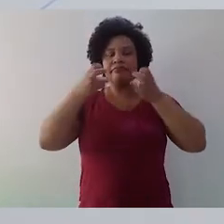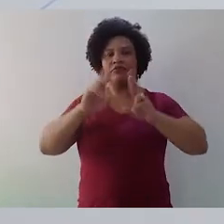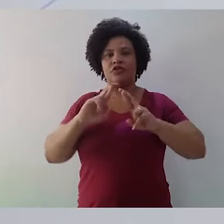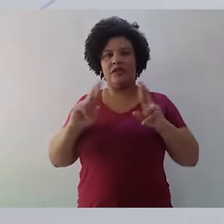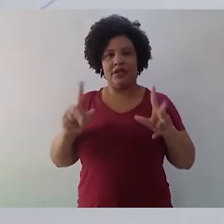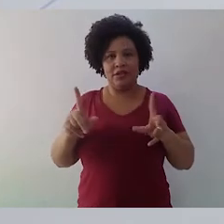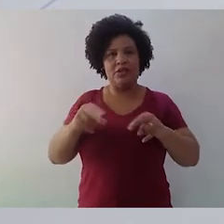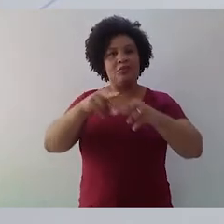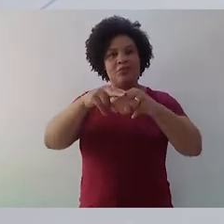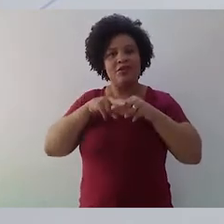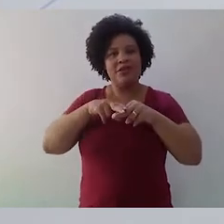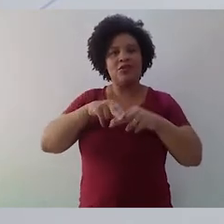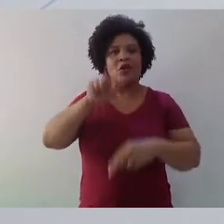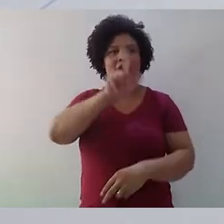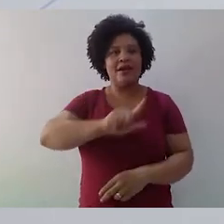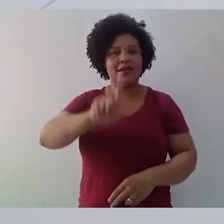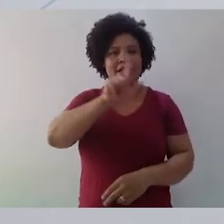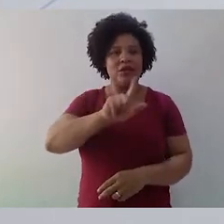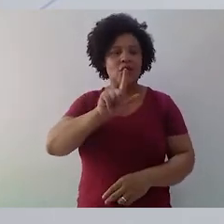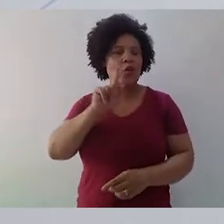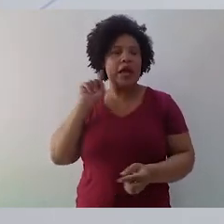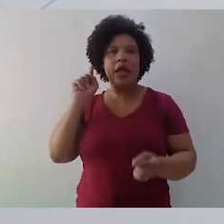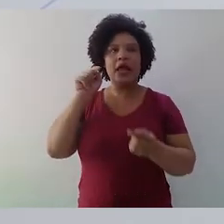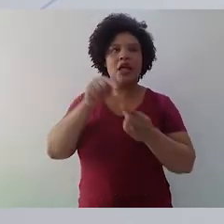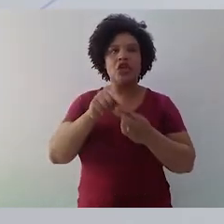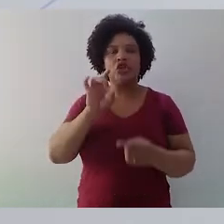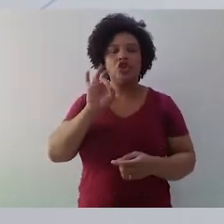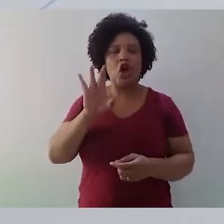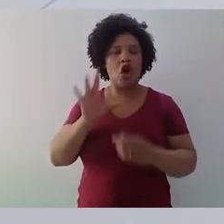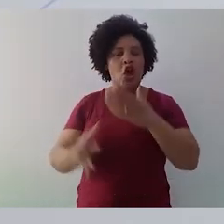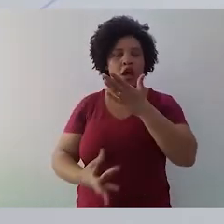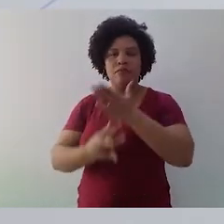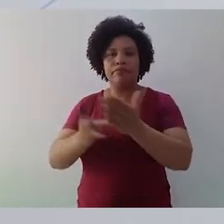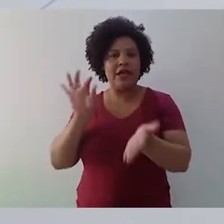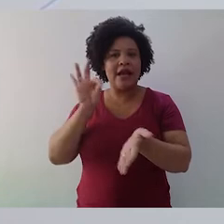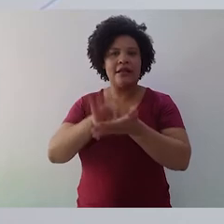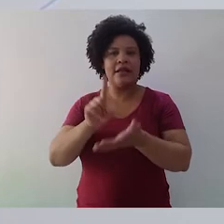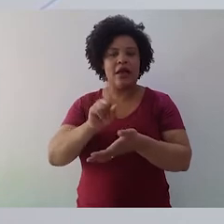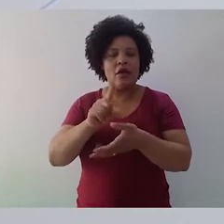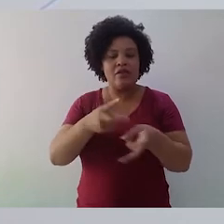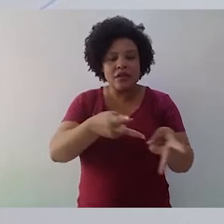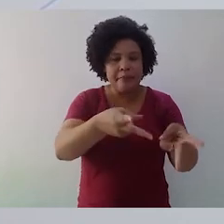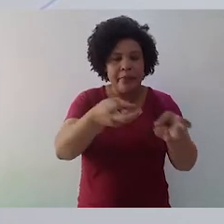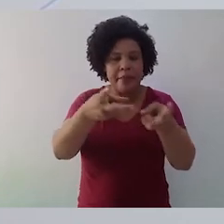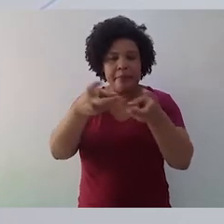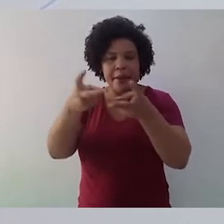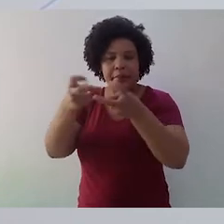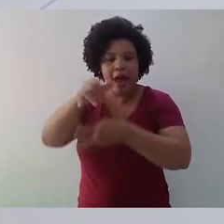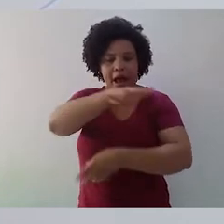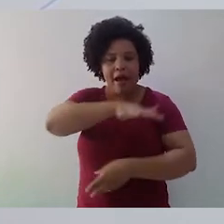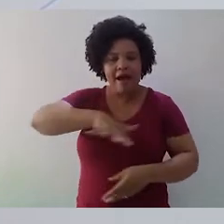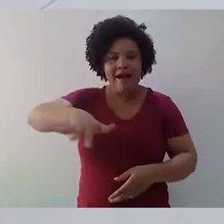Então, literatura não é retratar puramente a realidade, é enxergar essa realidade através de uma série de elementos